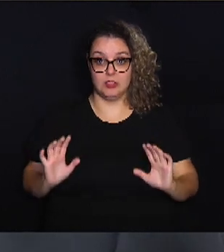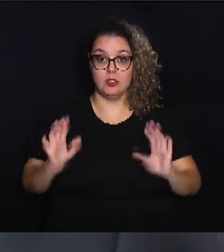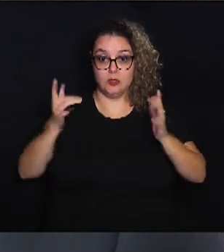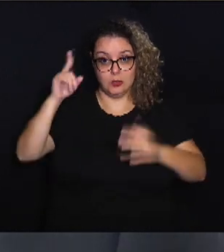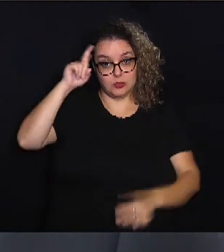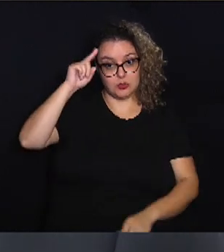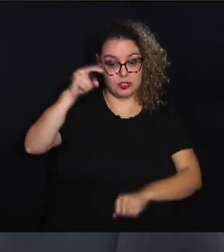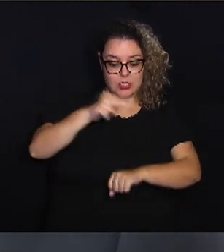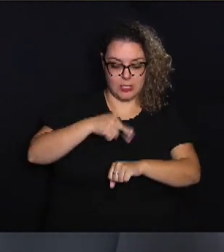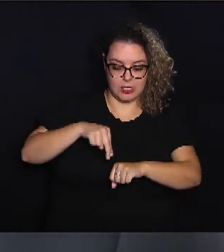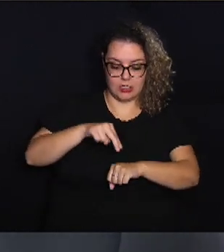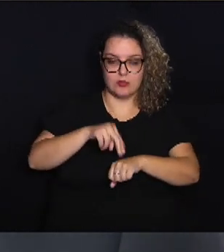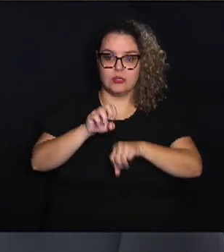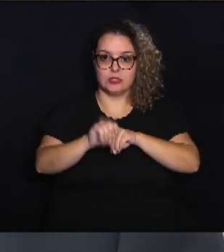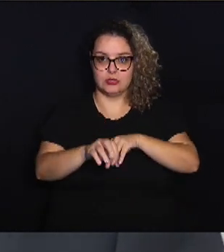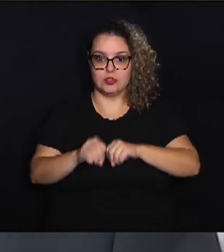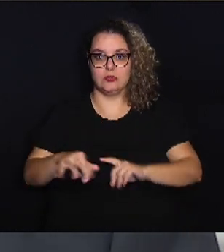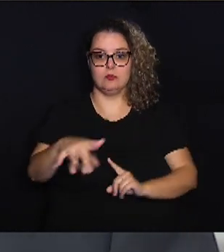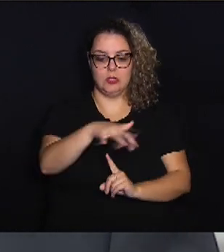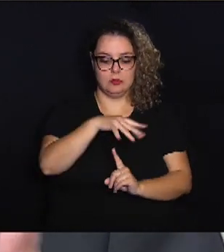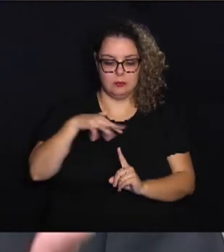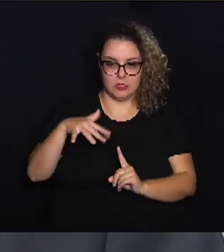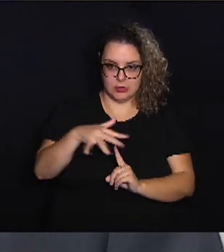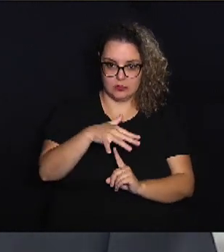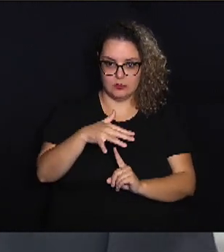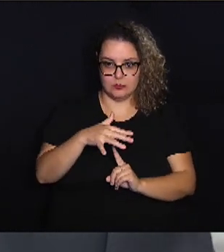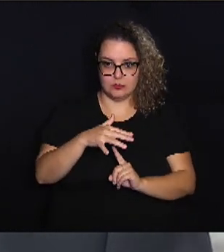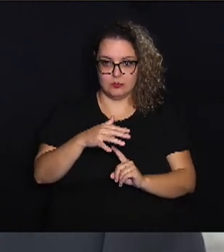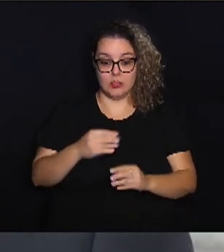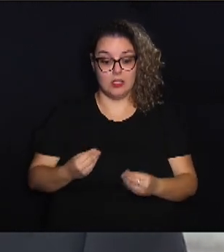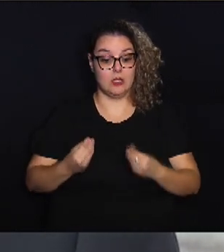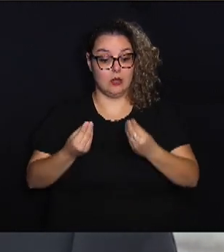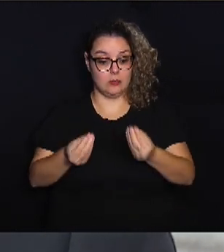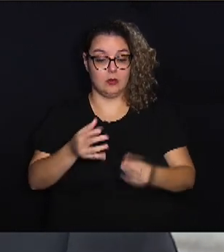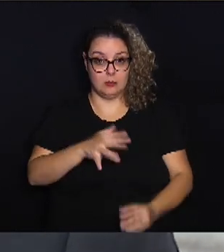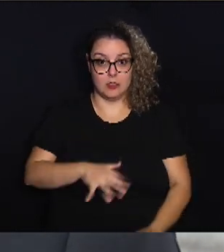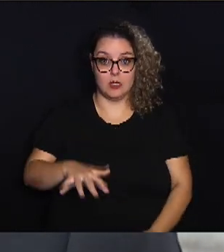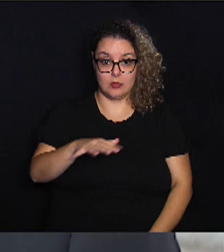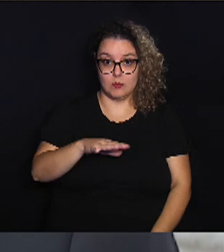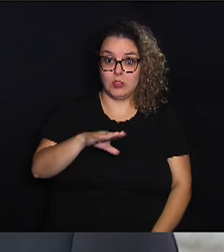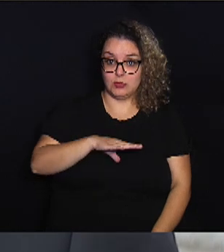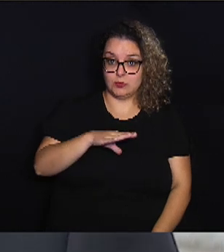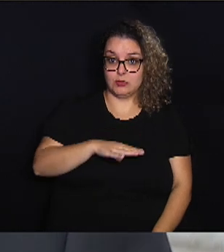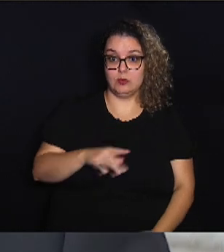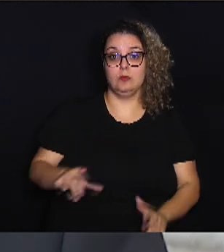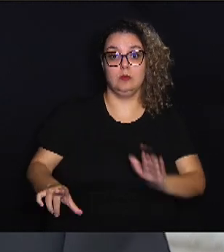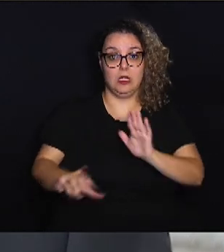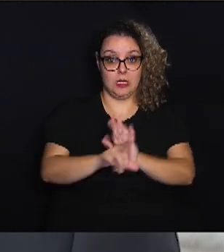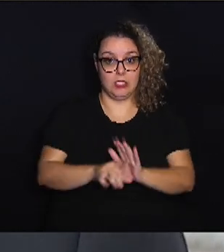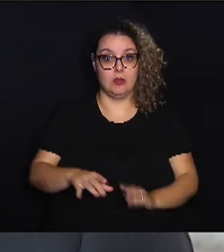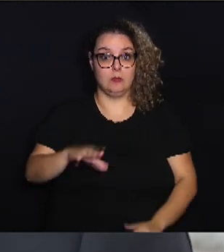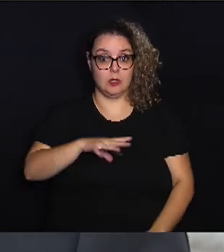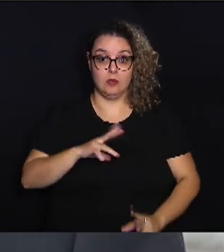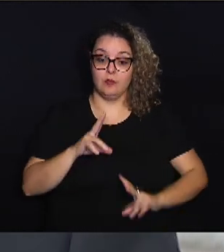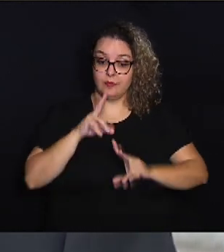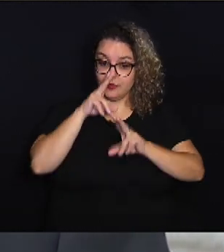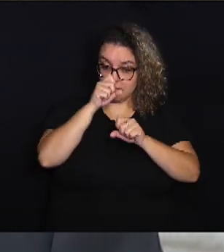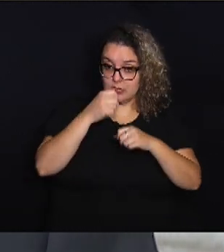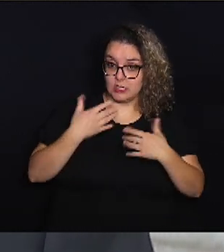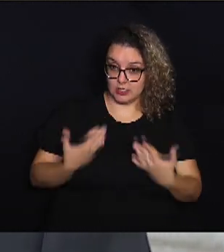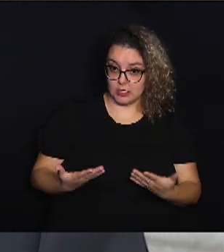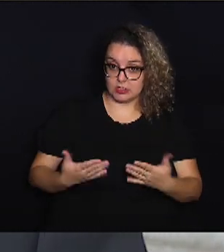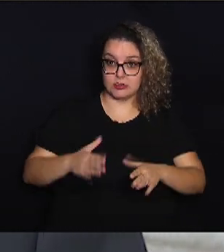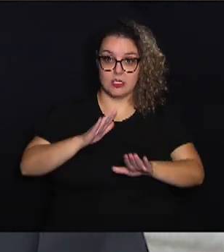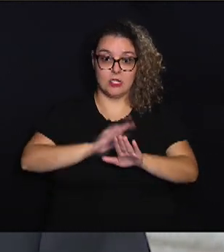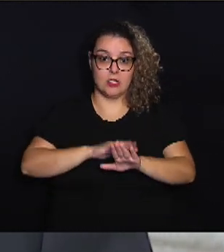Nacional da Educação Ambiental. E ao trazer para o âmbito do município numa lei municipal, isso fortalece as